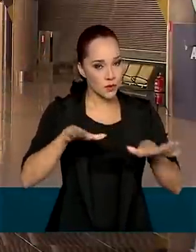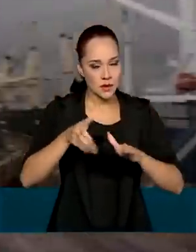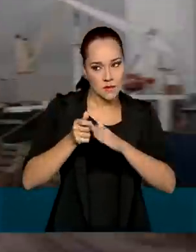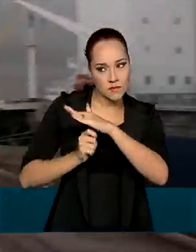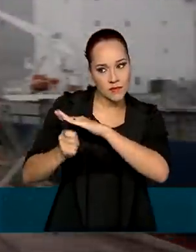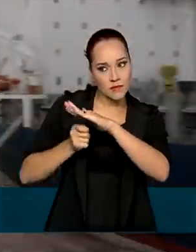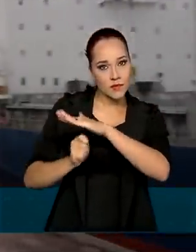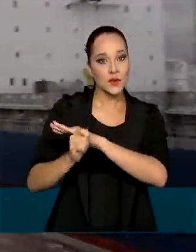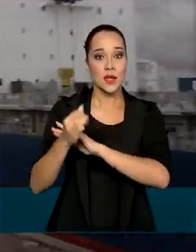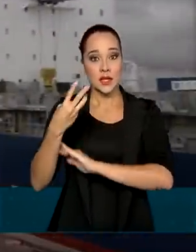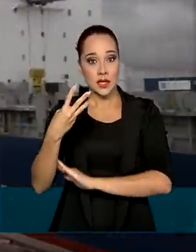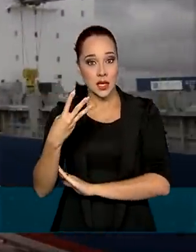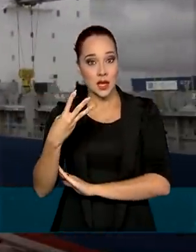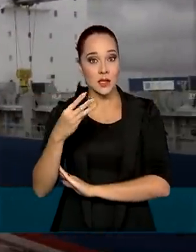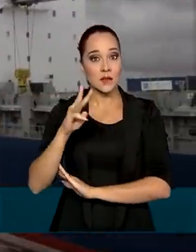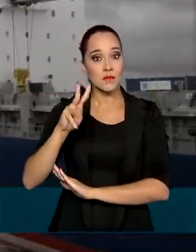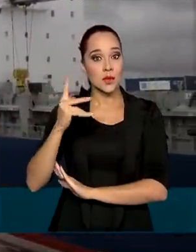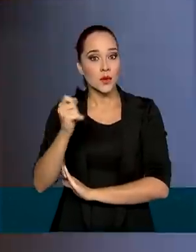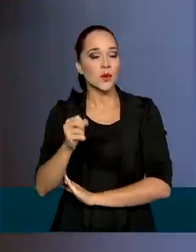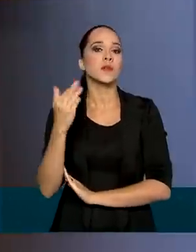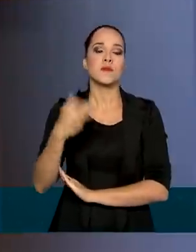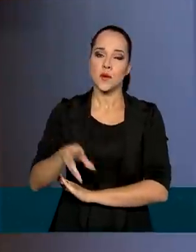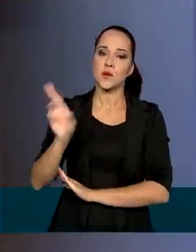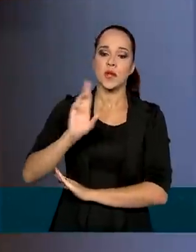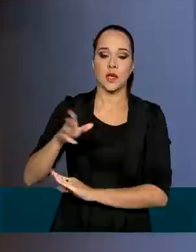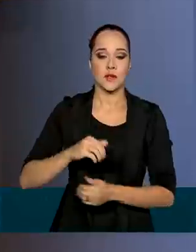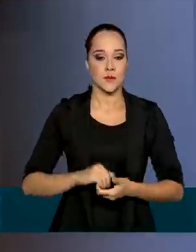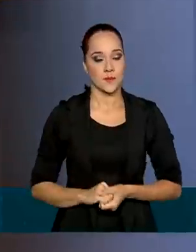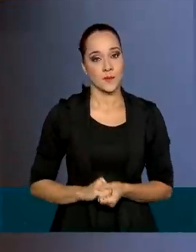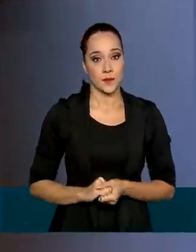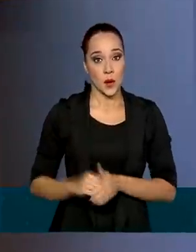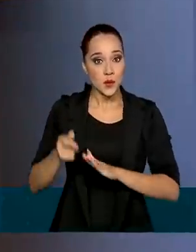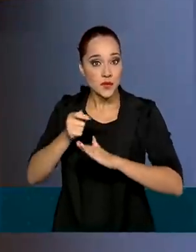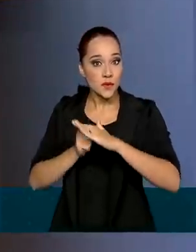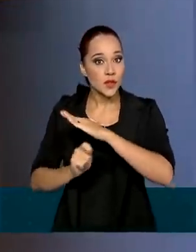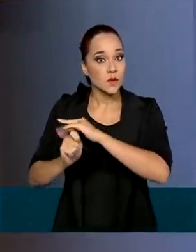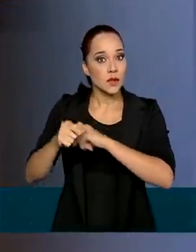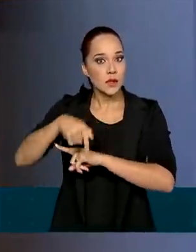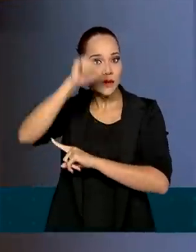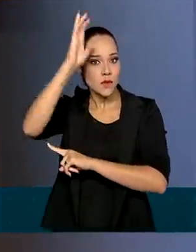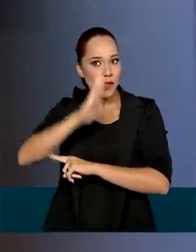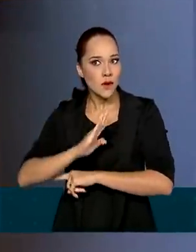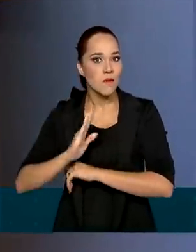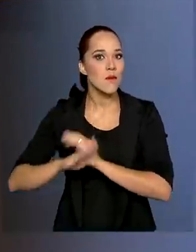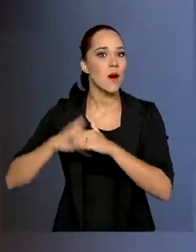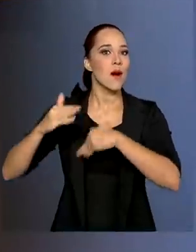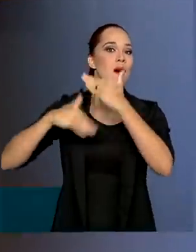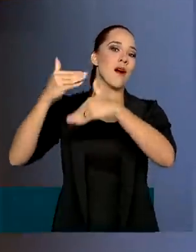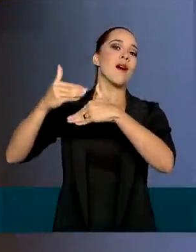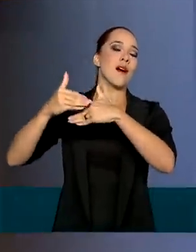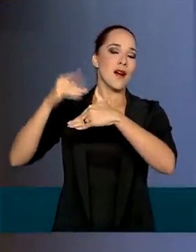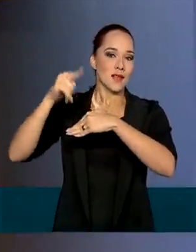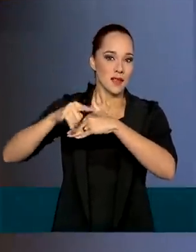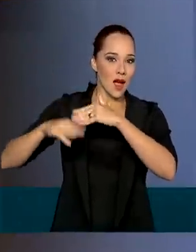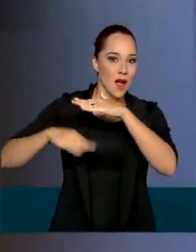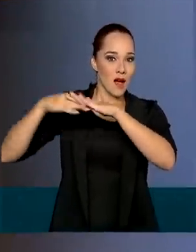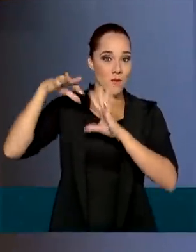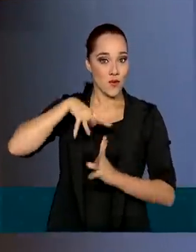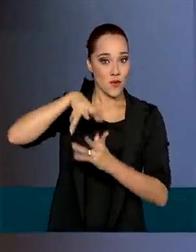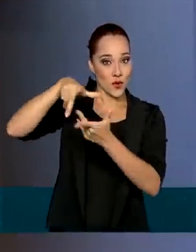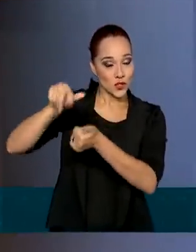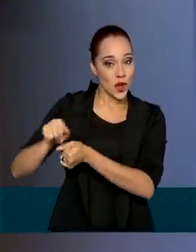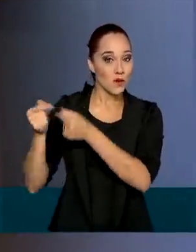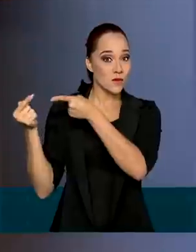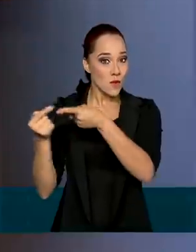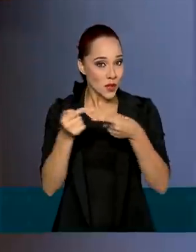setor somaram R$,5 bilhões. Os investimentos fizeram o Brasil avançar no ranking mundial de